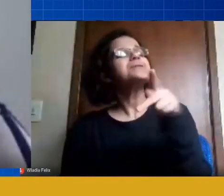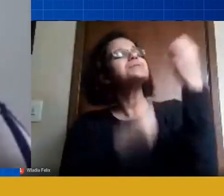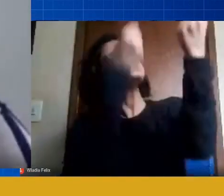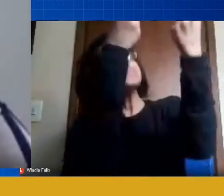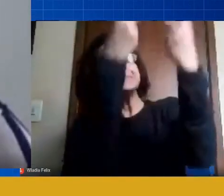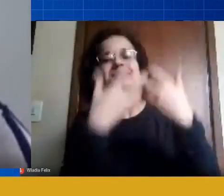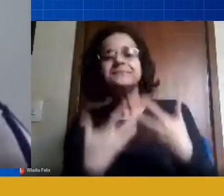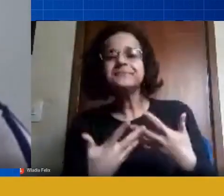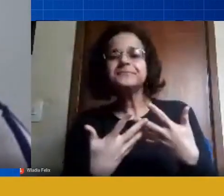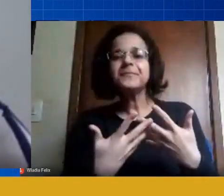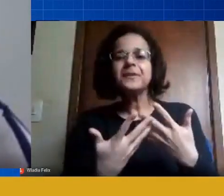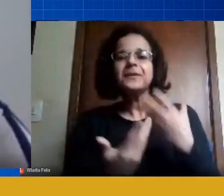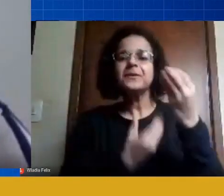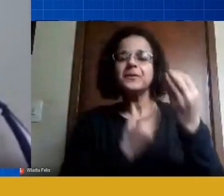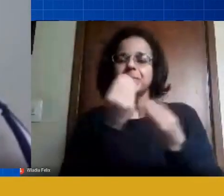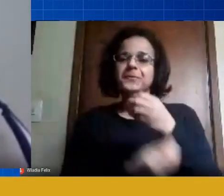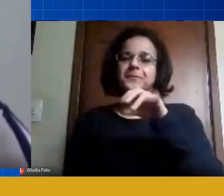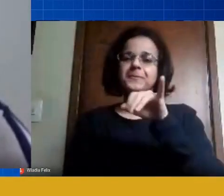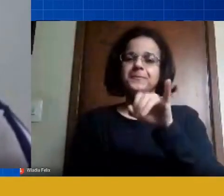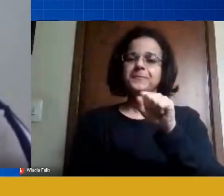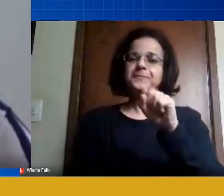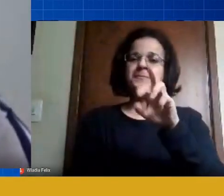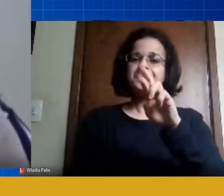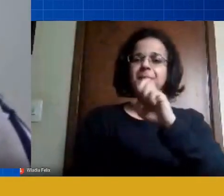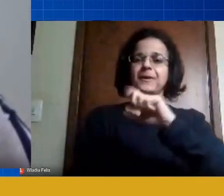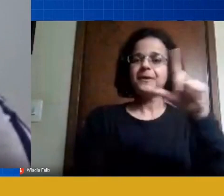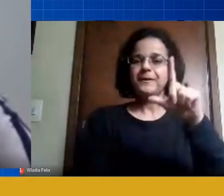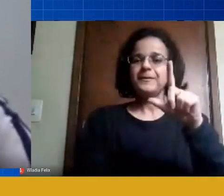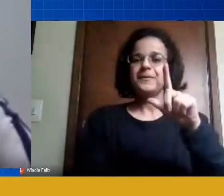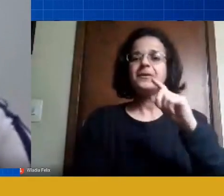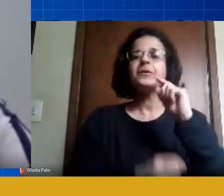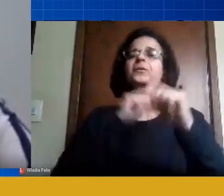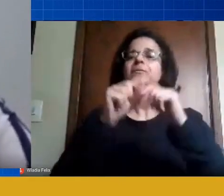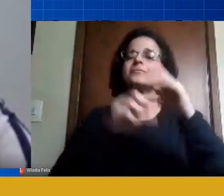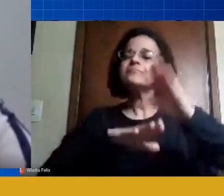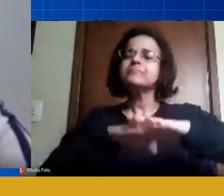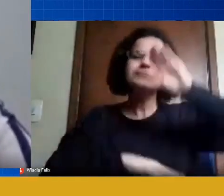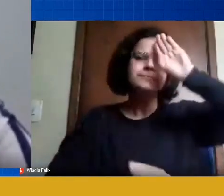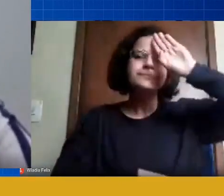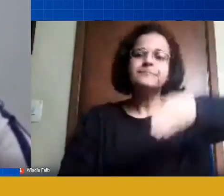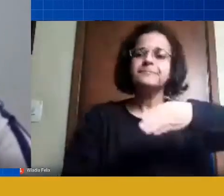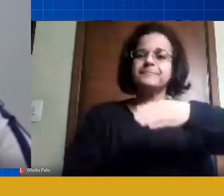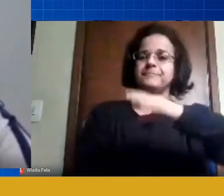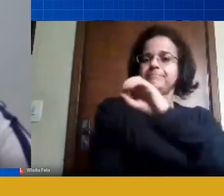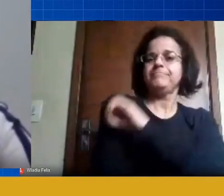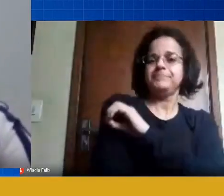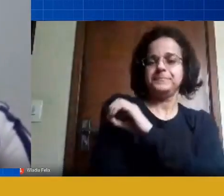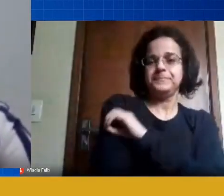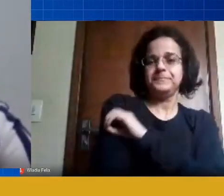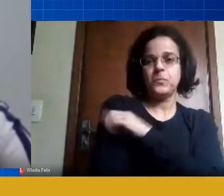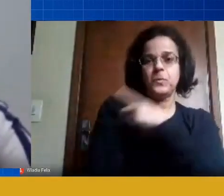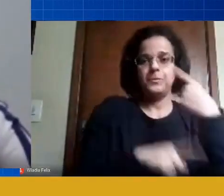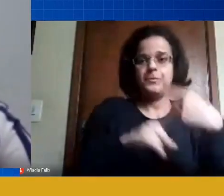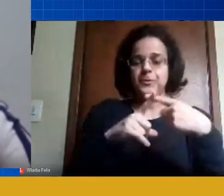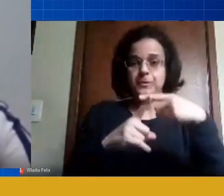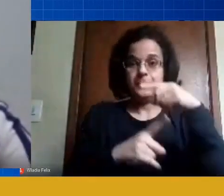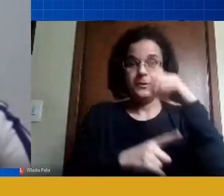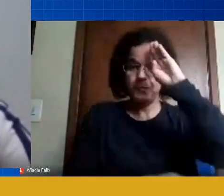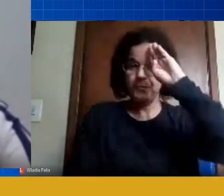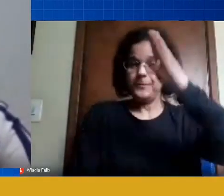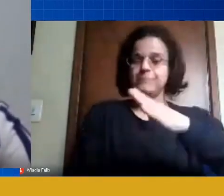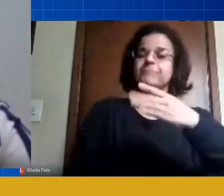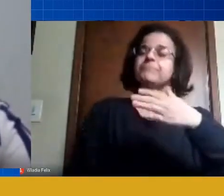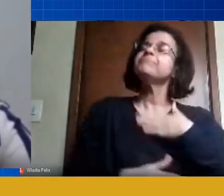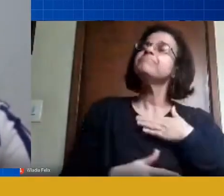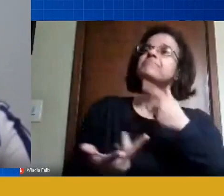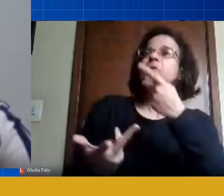nós enquanto professores principalmente nessa questão da primeira infância né eu falo que a primeira infância ela é ali o